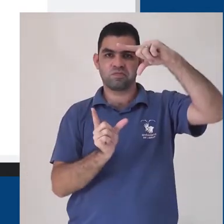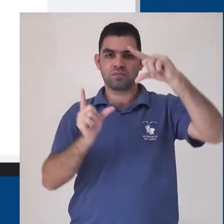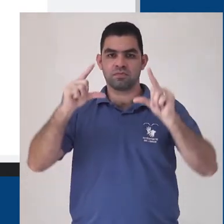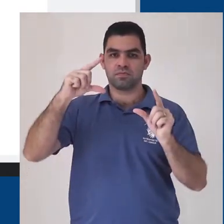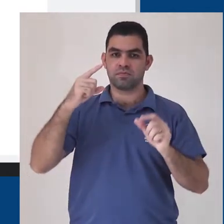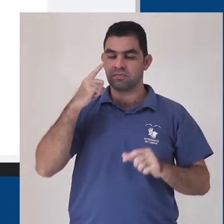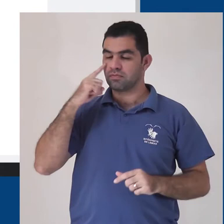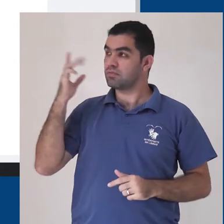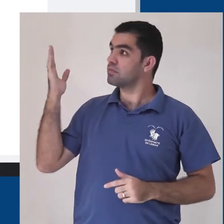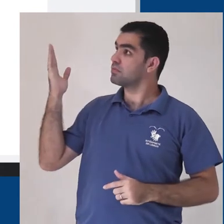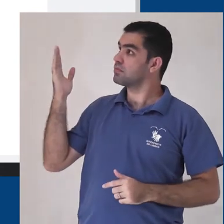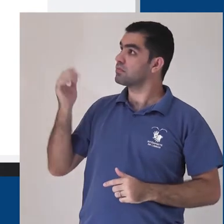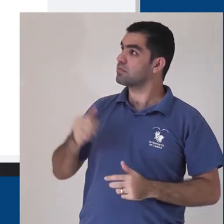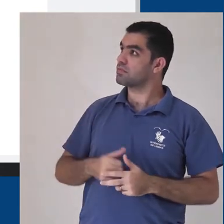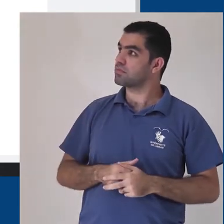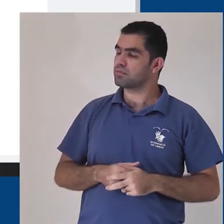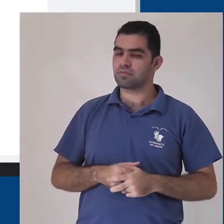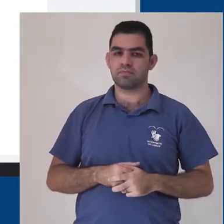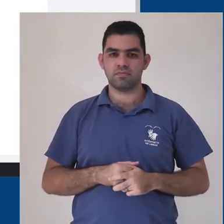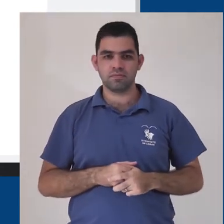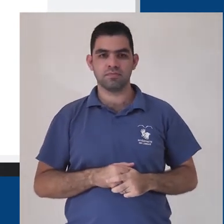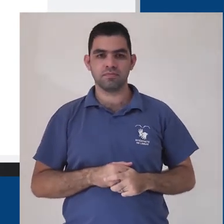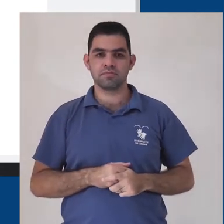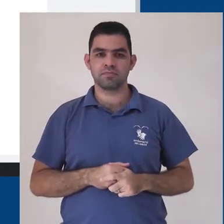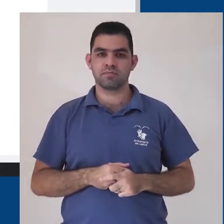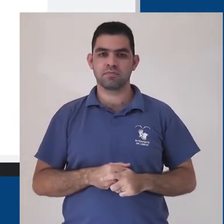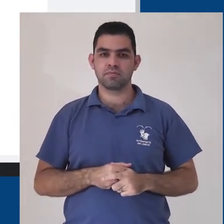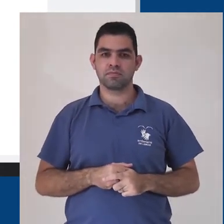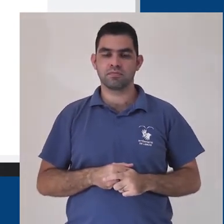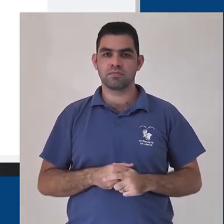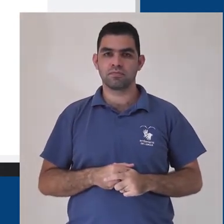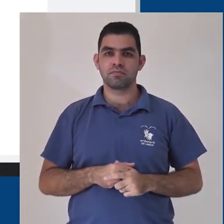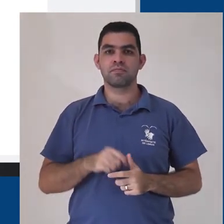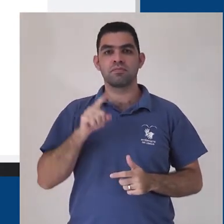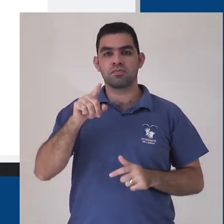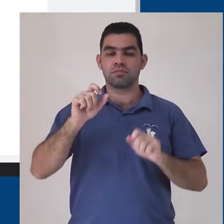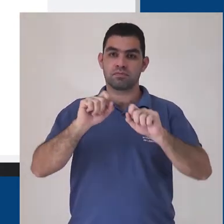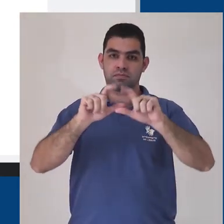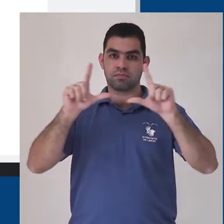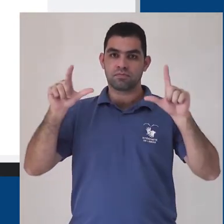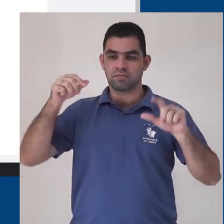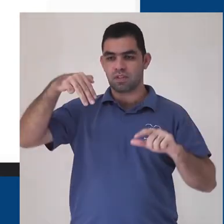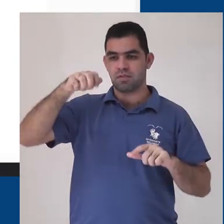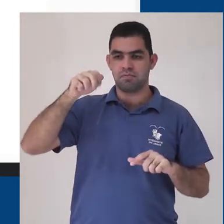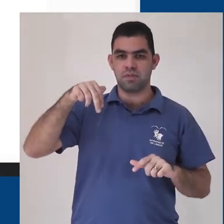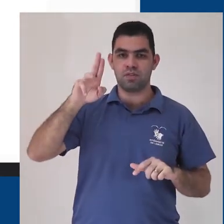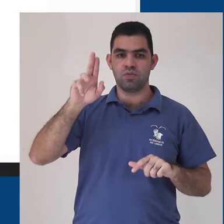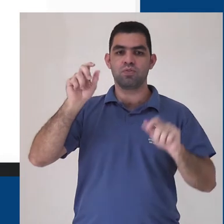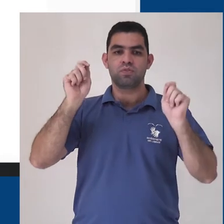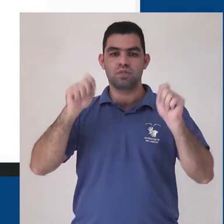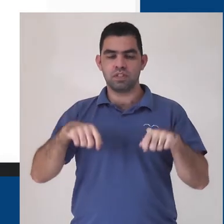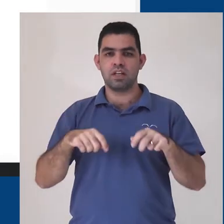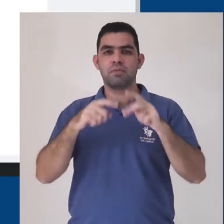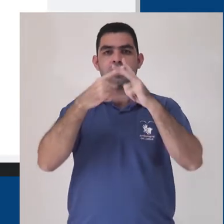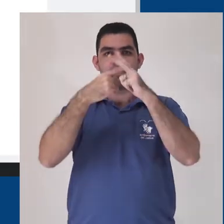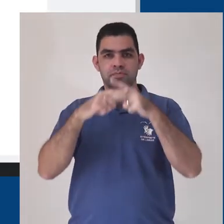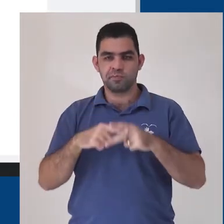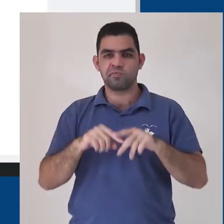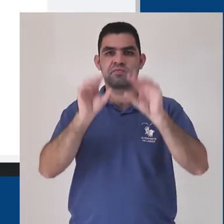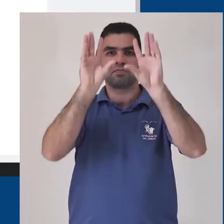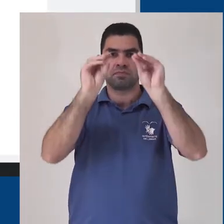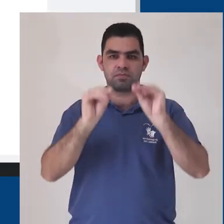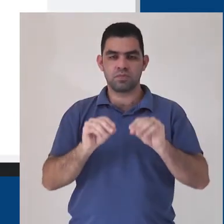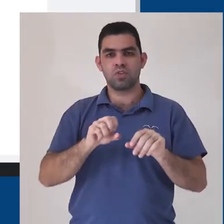direito, há uma opção de menu. Clicando neste menu, você pode editar novamente a nota adesiva, pode